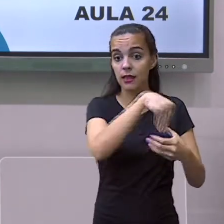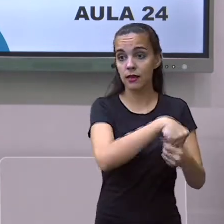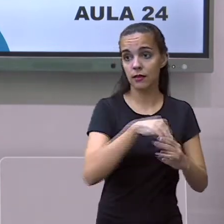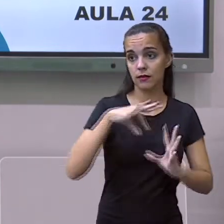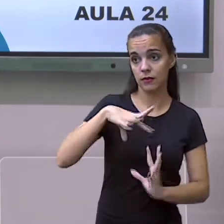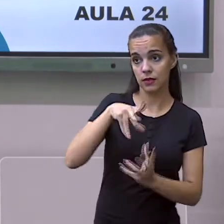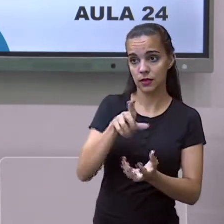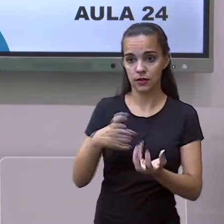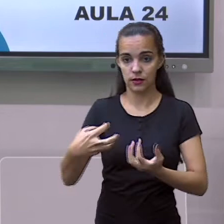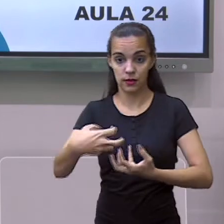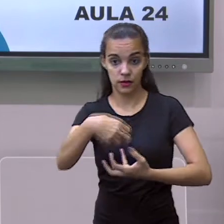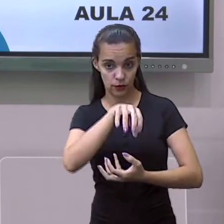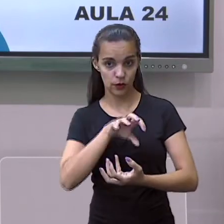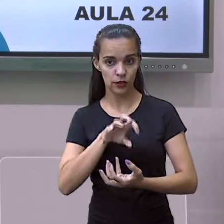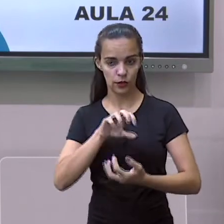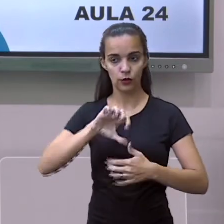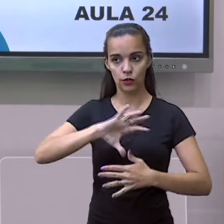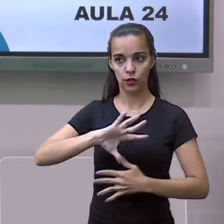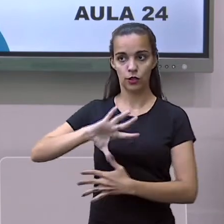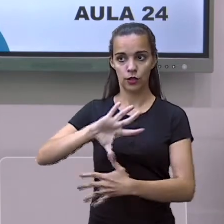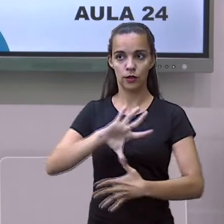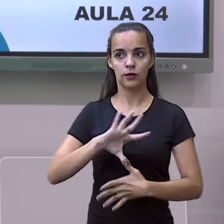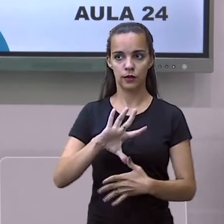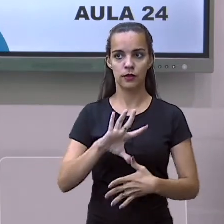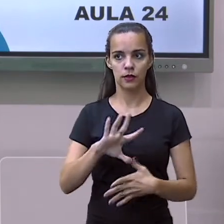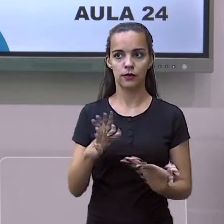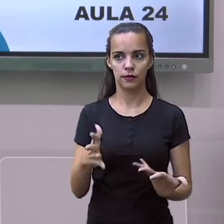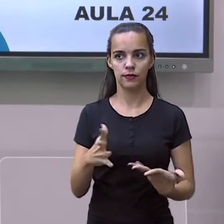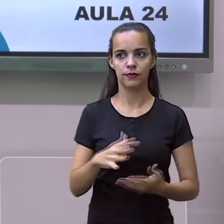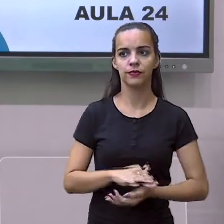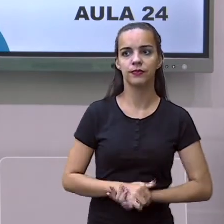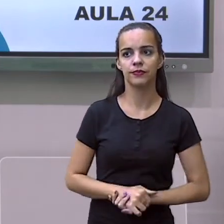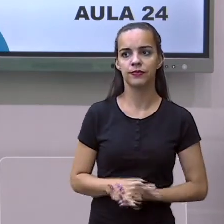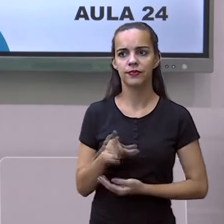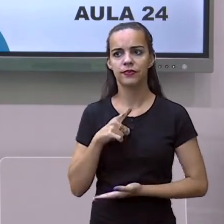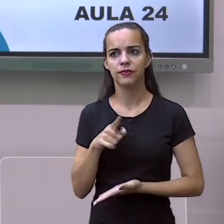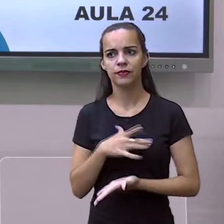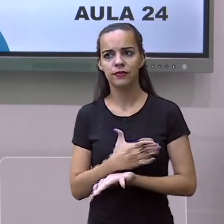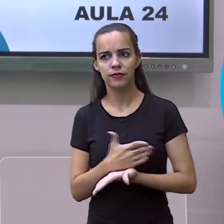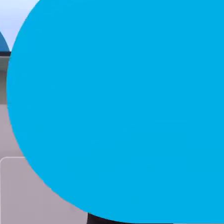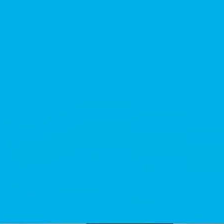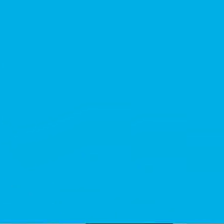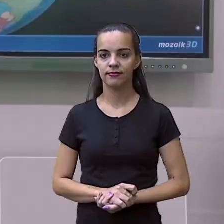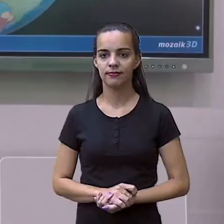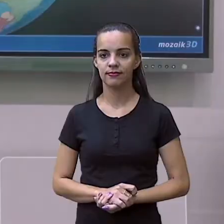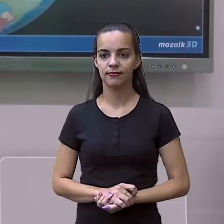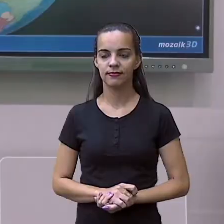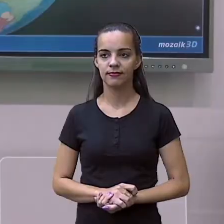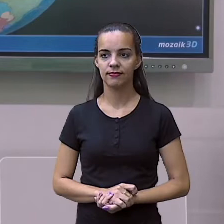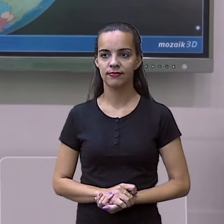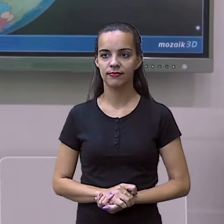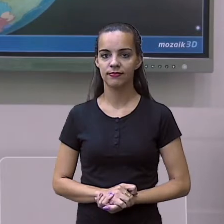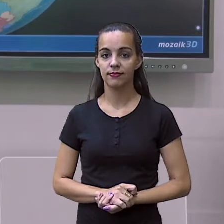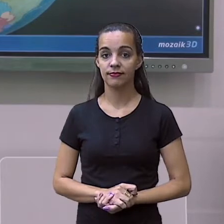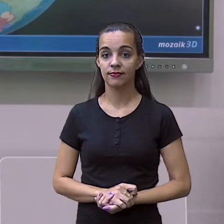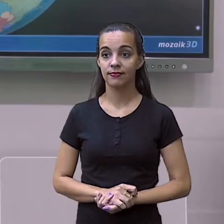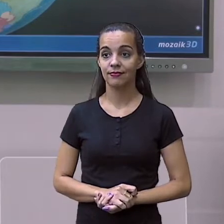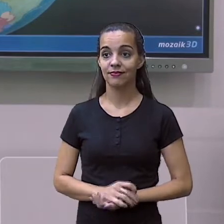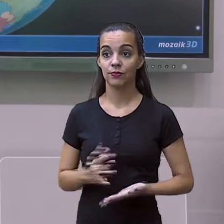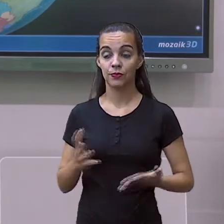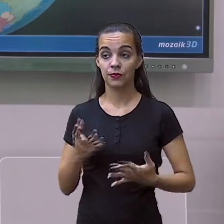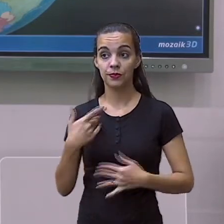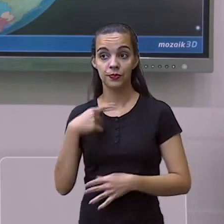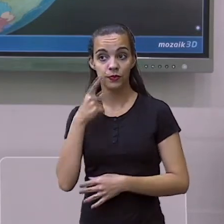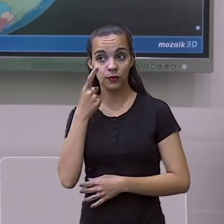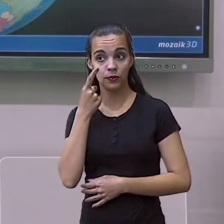americano. E nós vamos dar o destaque para a América Central. Nós vamos ver na tela